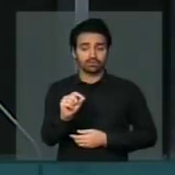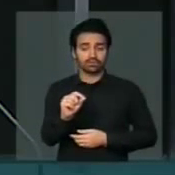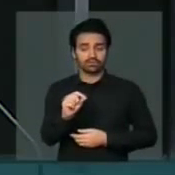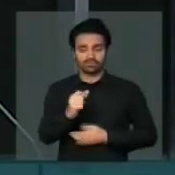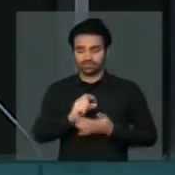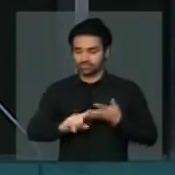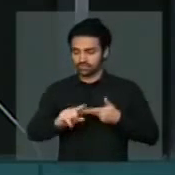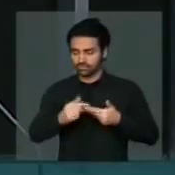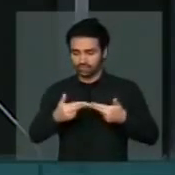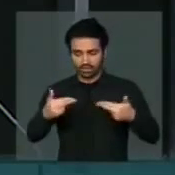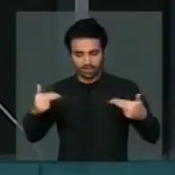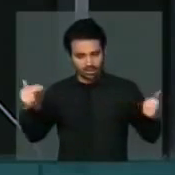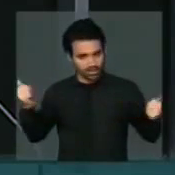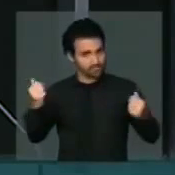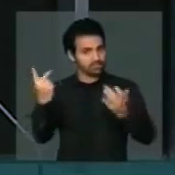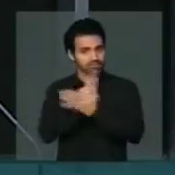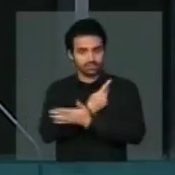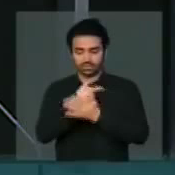casos de corrupção,